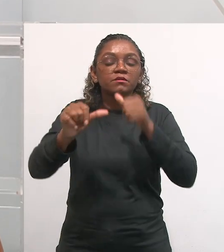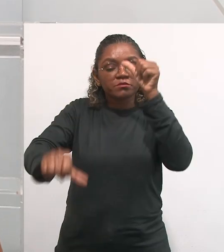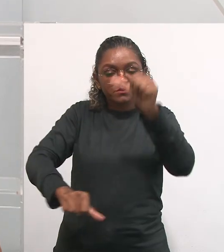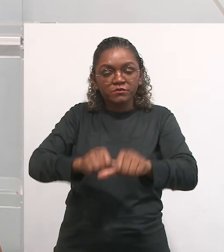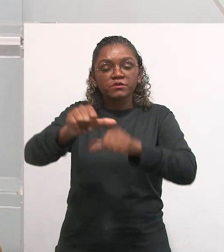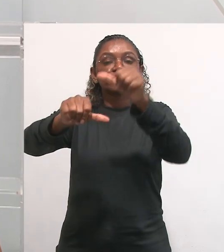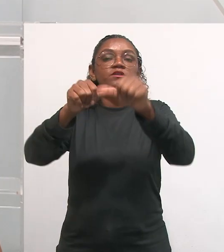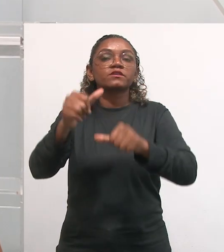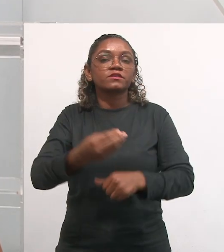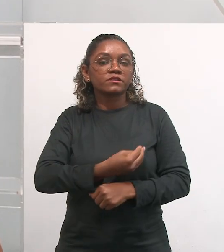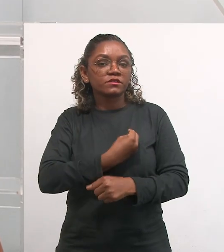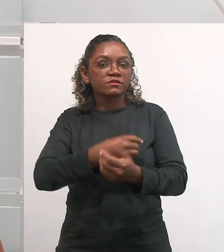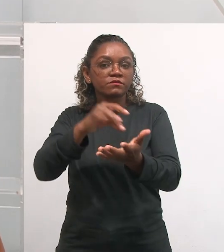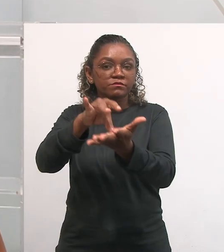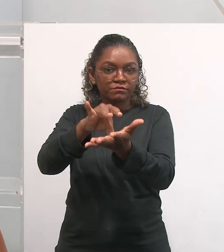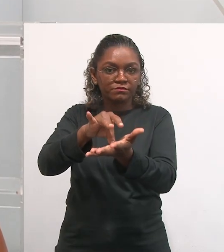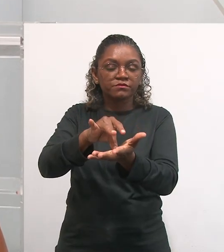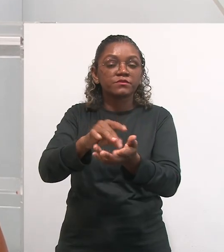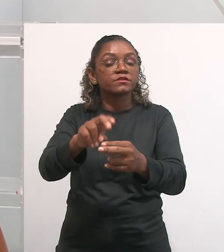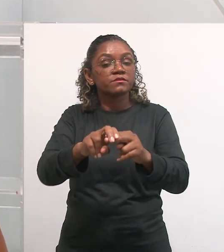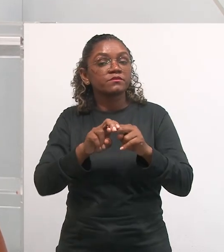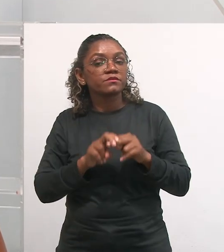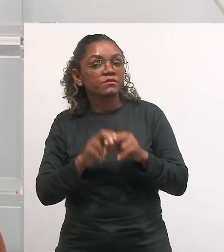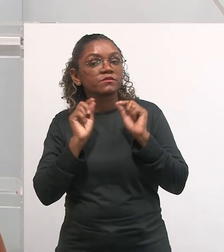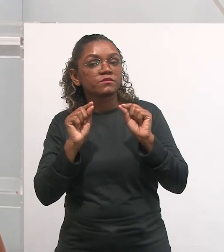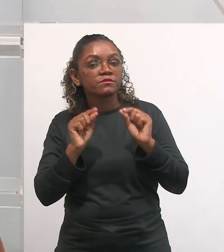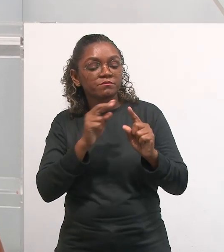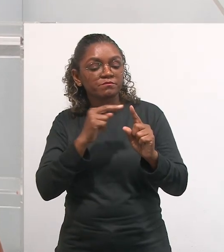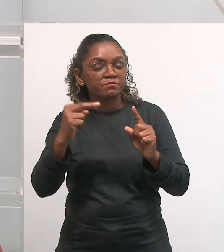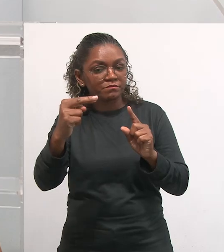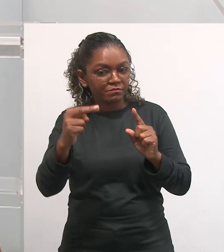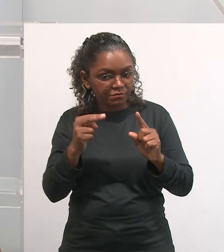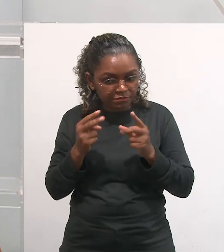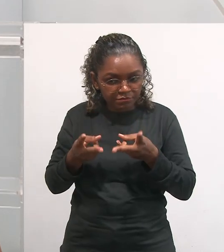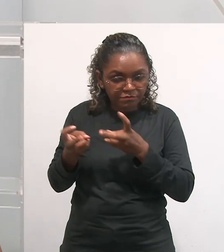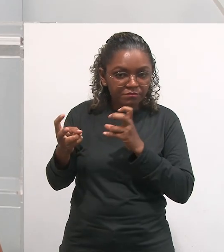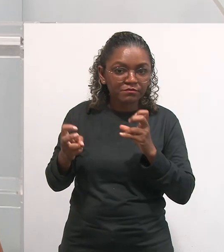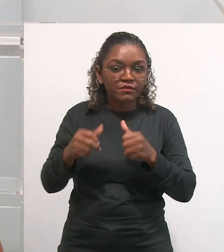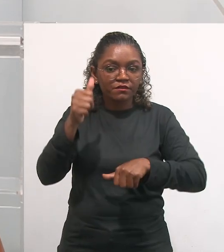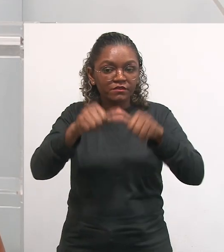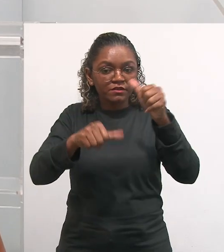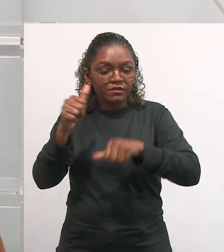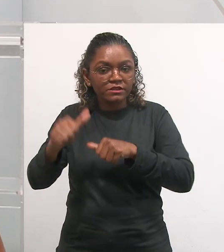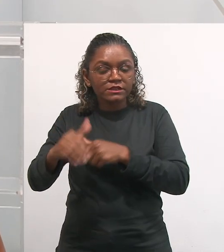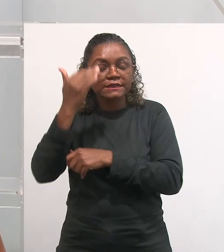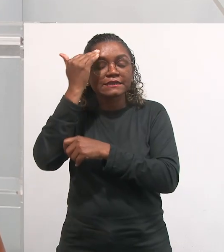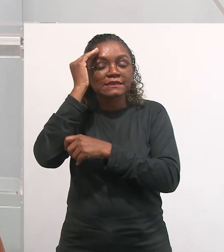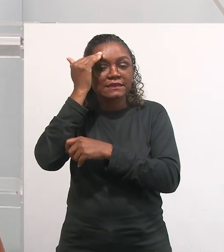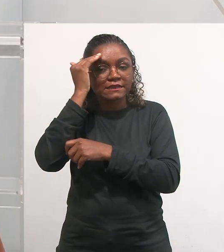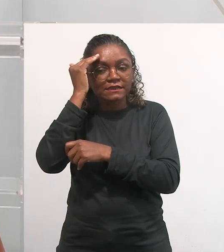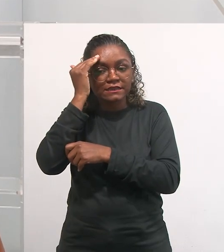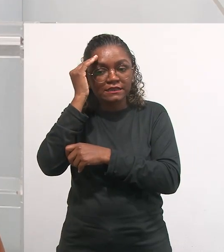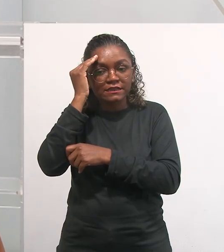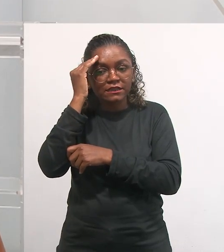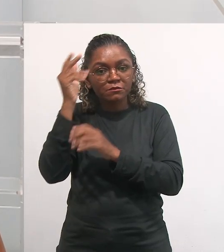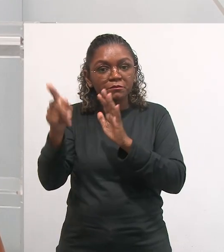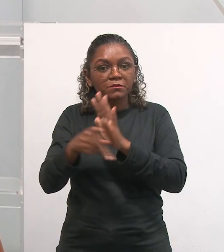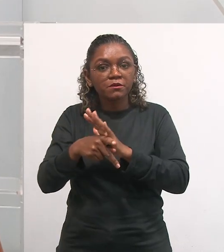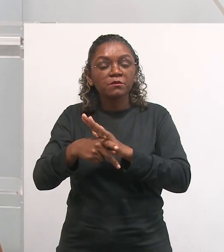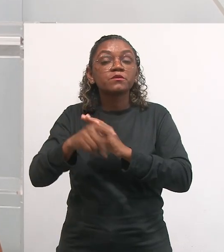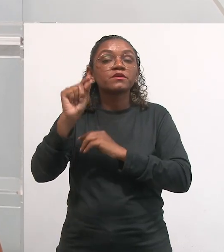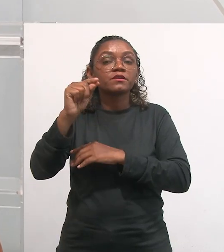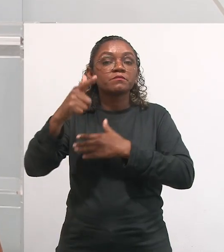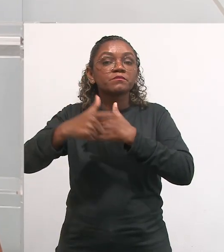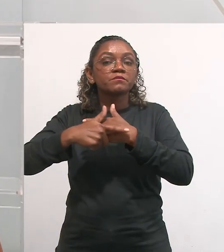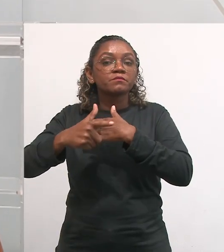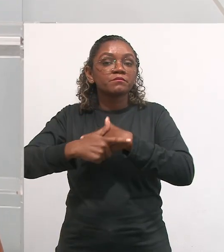transformação da realidade. E é por isso que nessa concepção a avaliação ela é compreendida